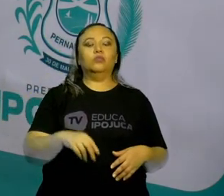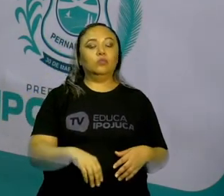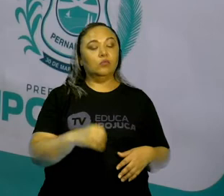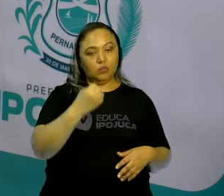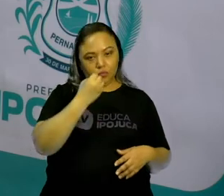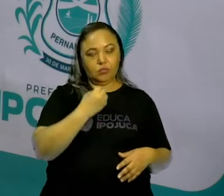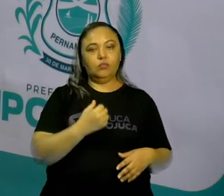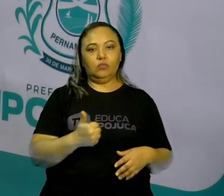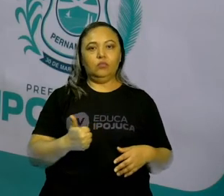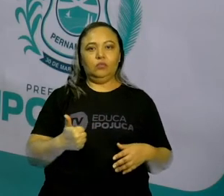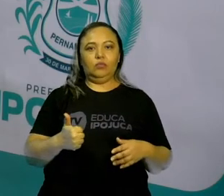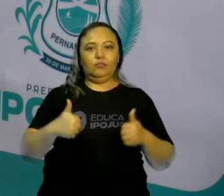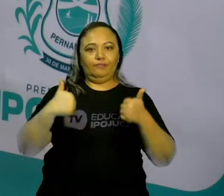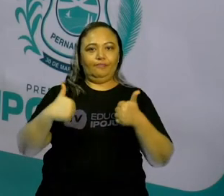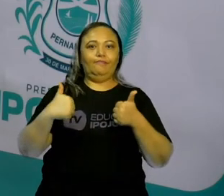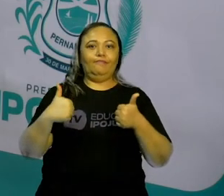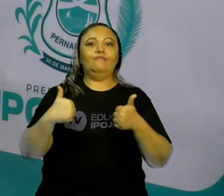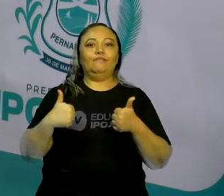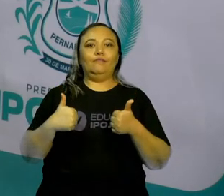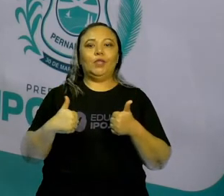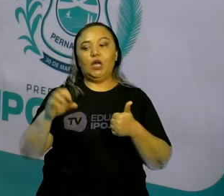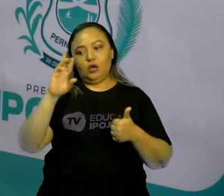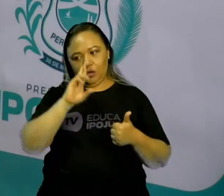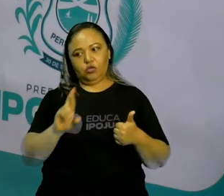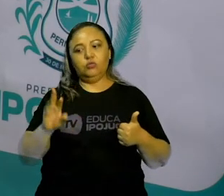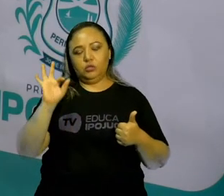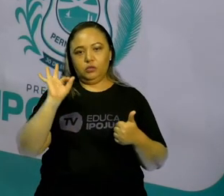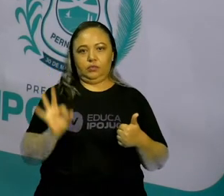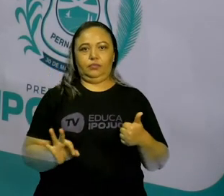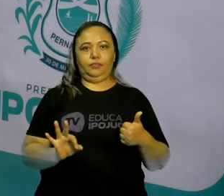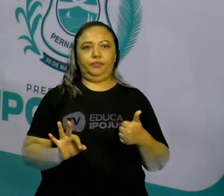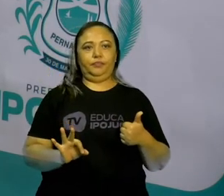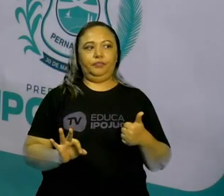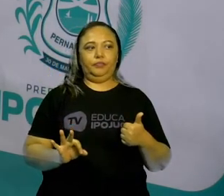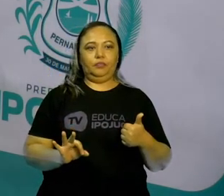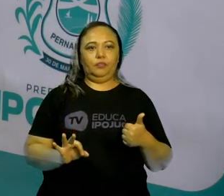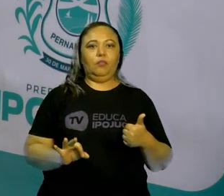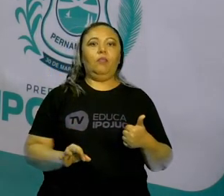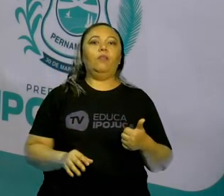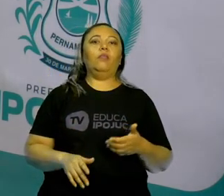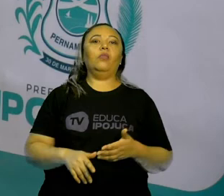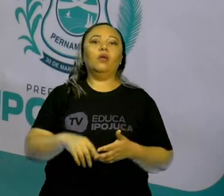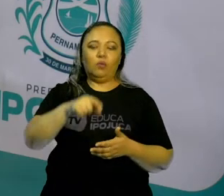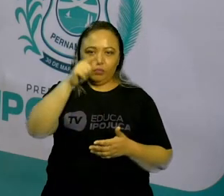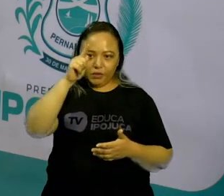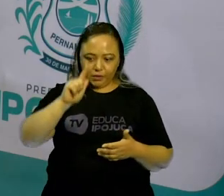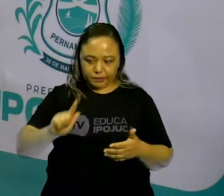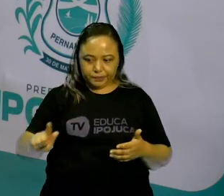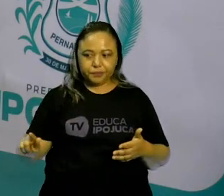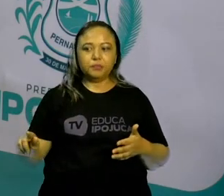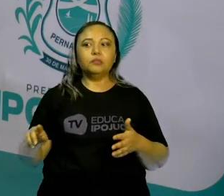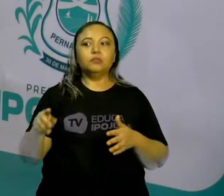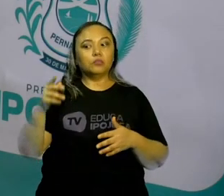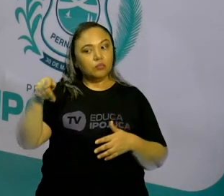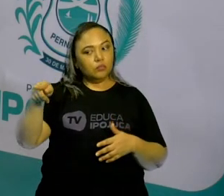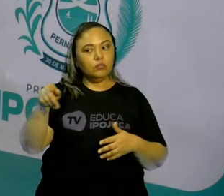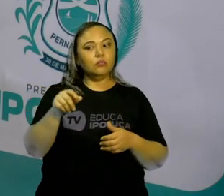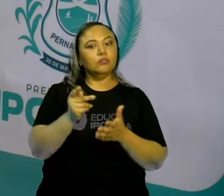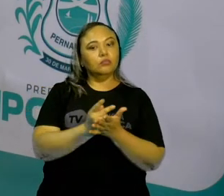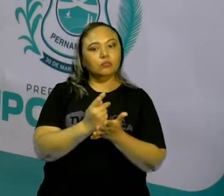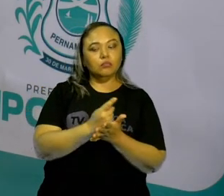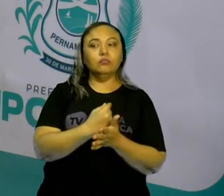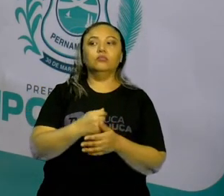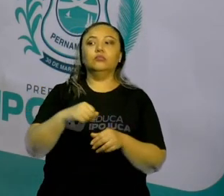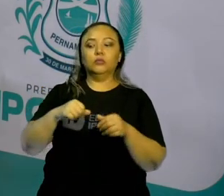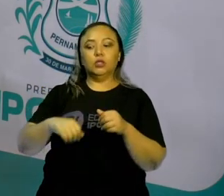Se não, alguma coisa aí está diferente. Tenta resolver novamente para chegar nesse valor. Tá